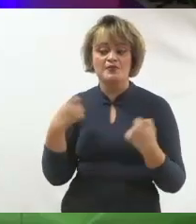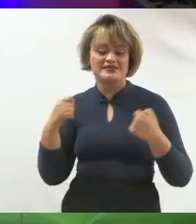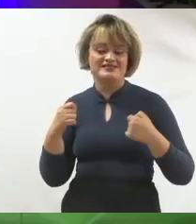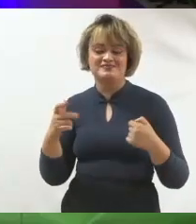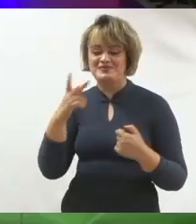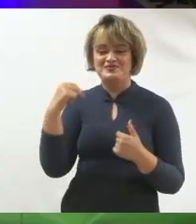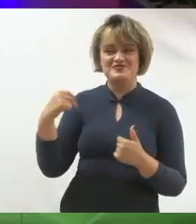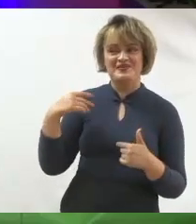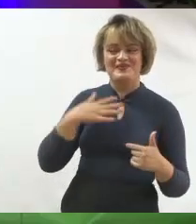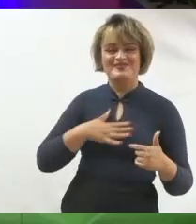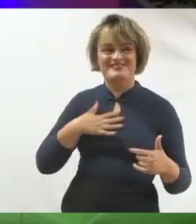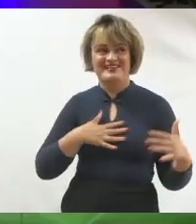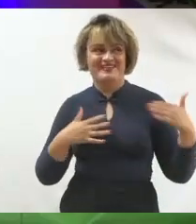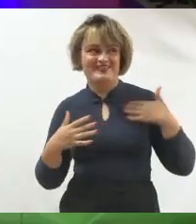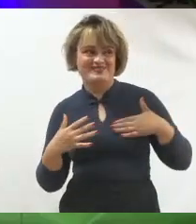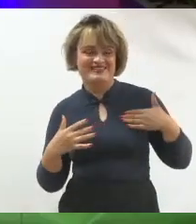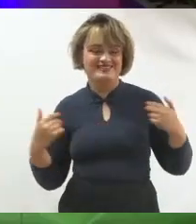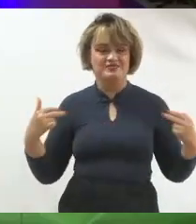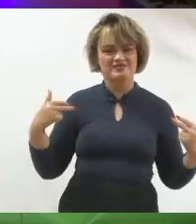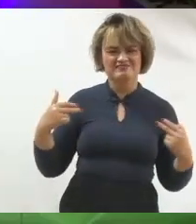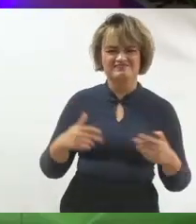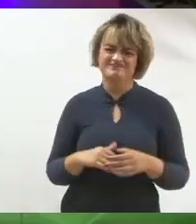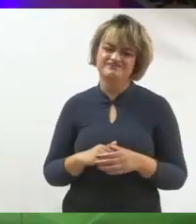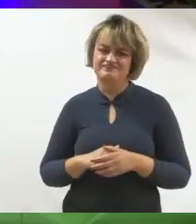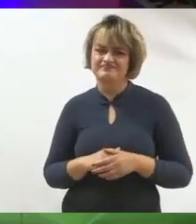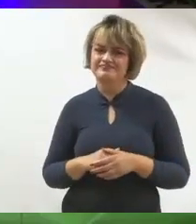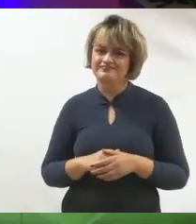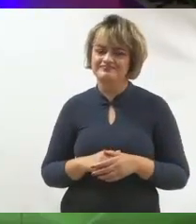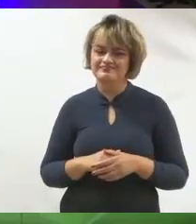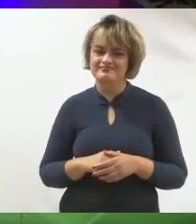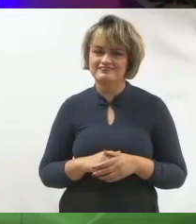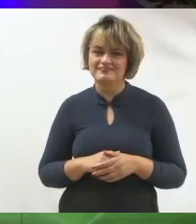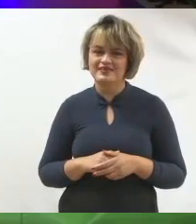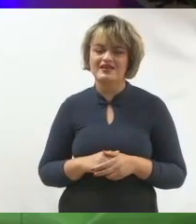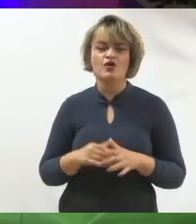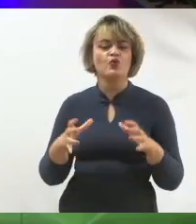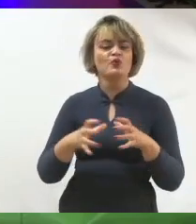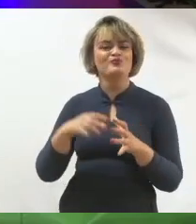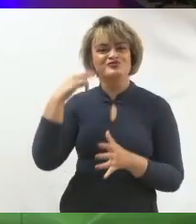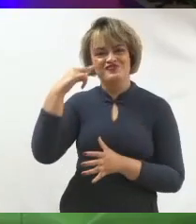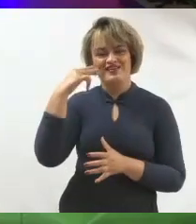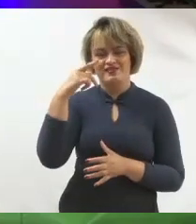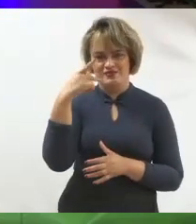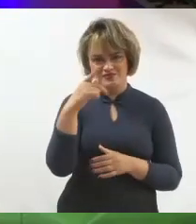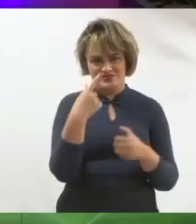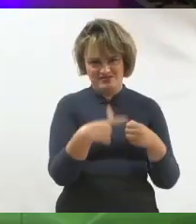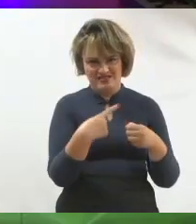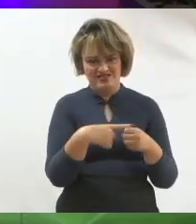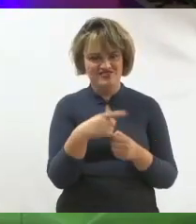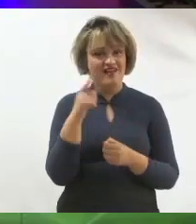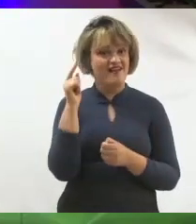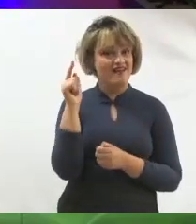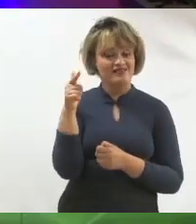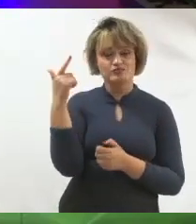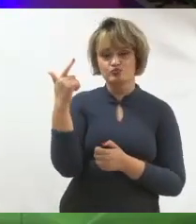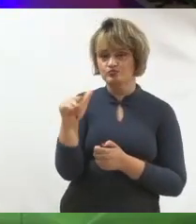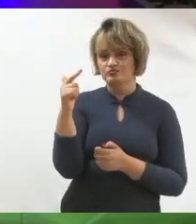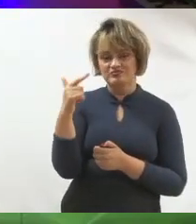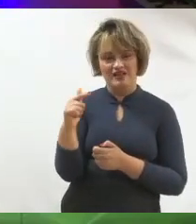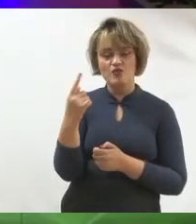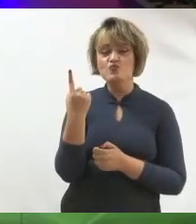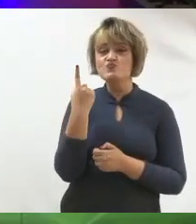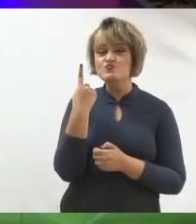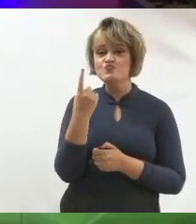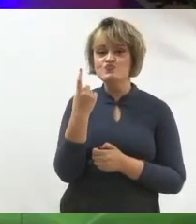agrada todo mundo. Você pode olhar a composição da Câmara de Vereadores da sua cidade. Lá não tem um